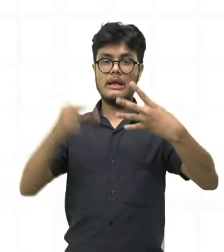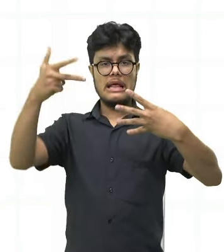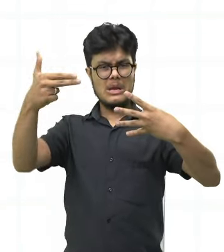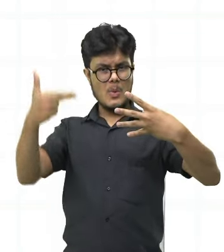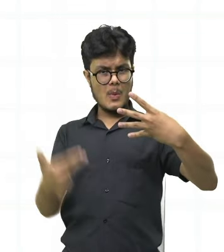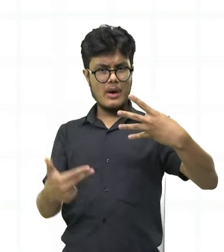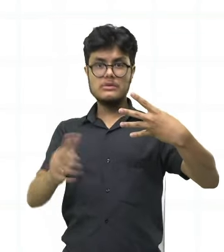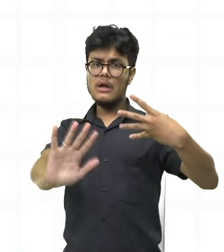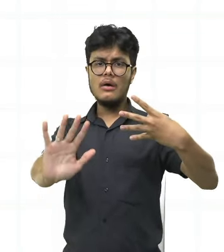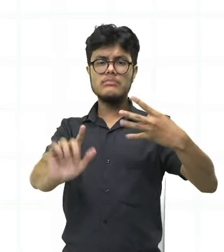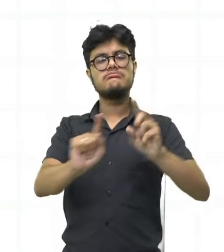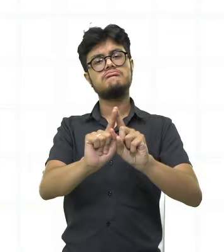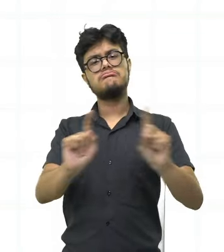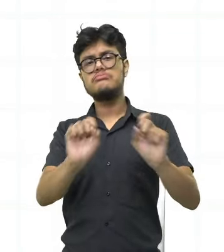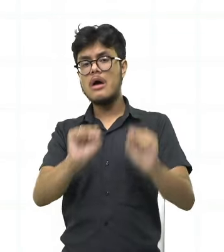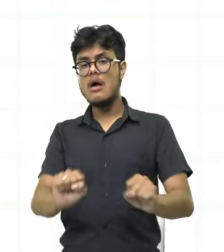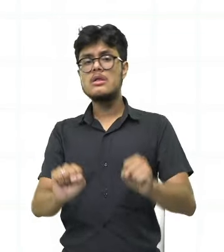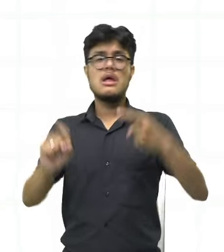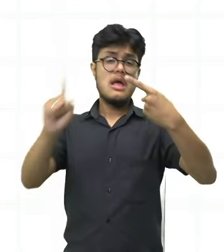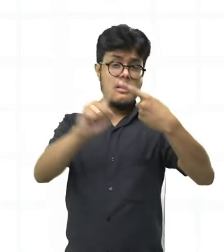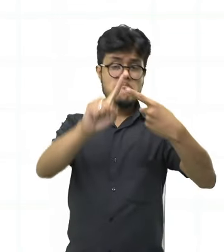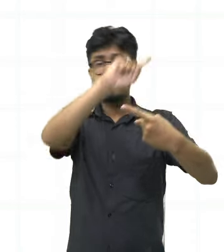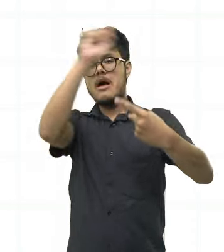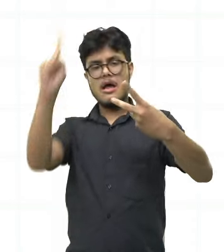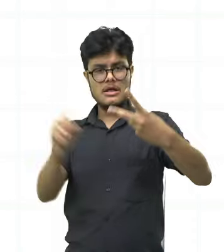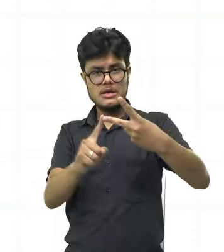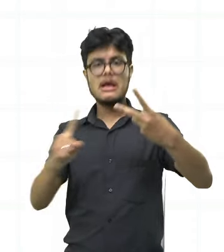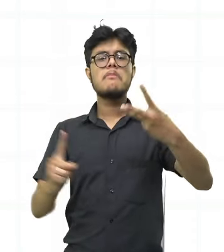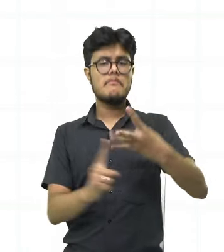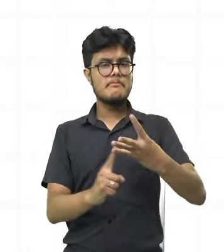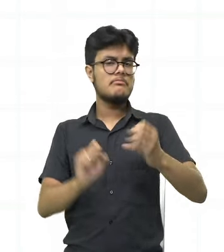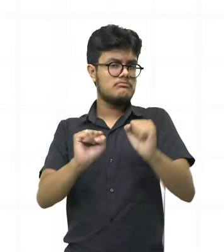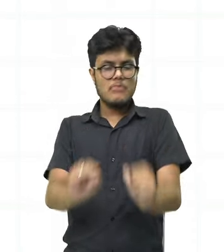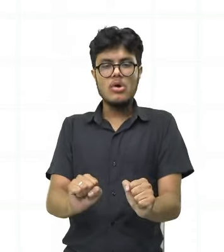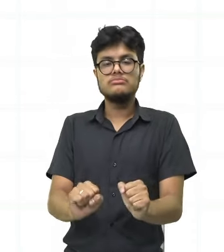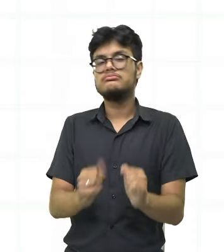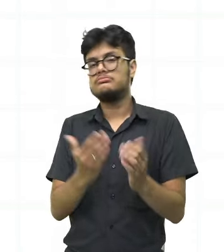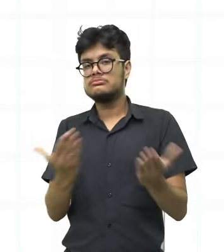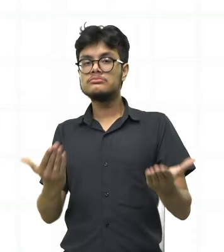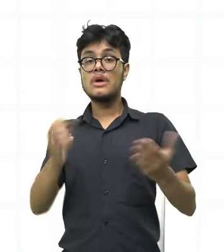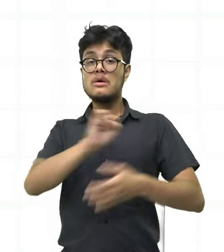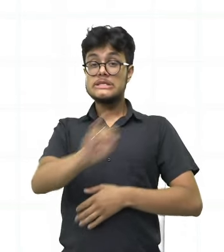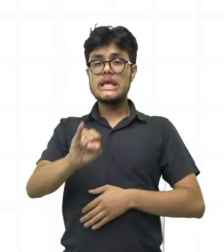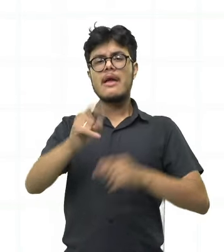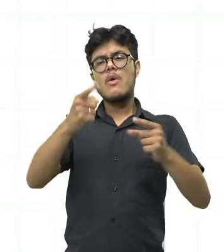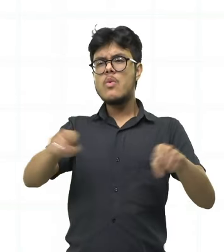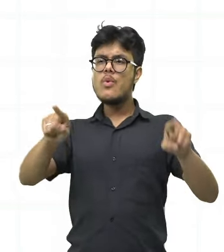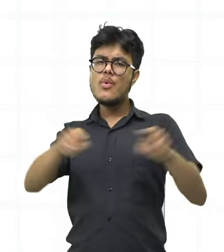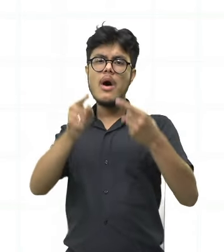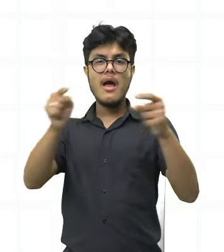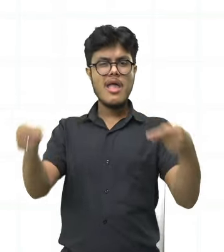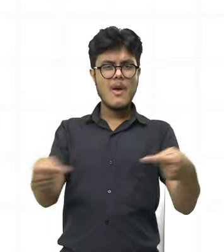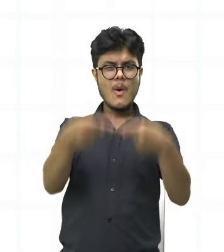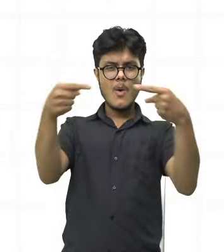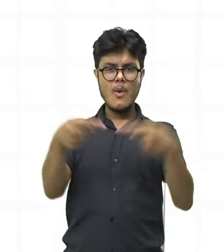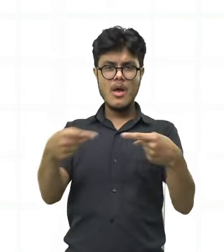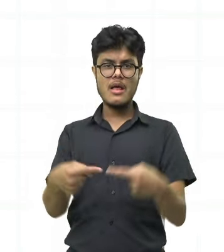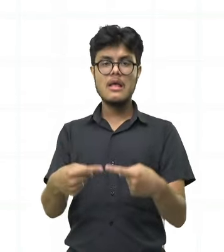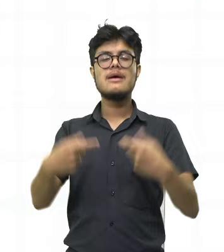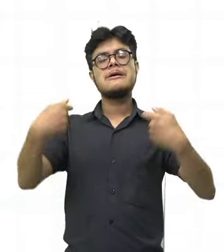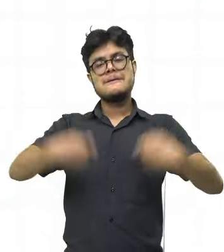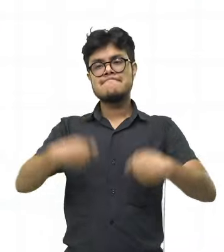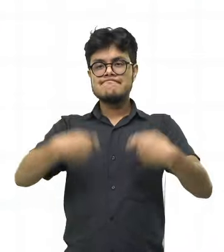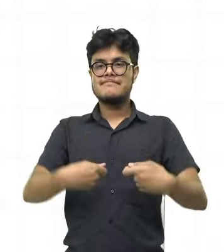os versos, né? Até mesmo porque para rimar em todos os versos, exige bastante,